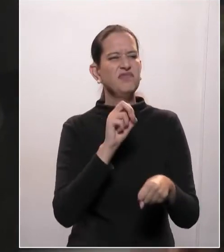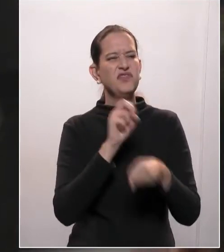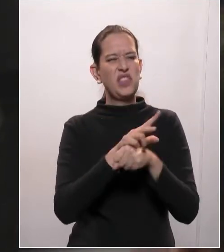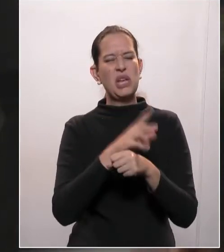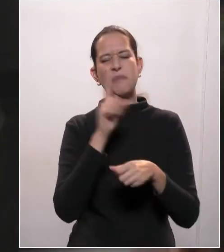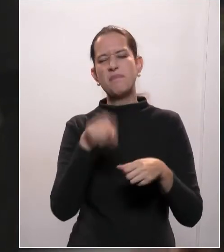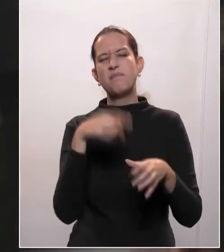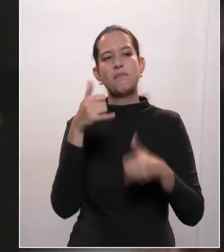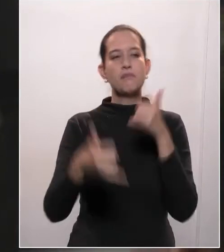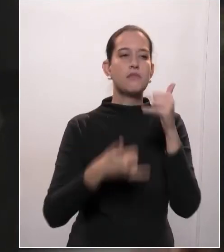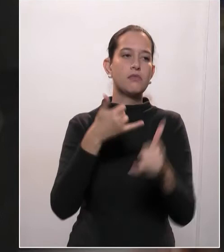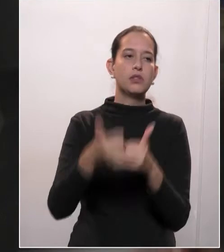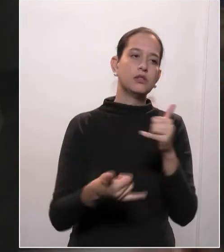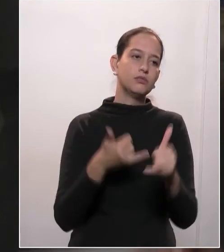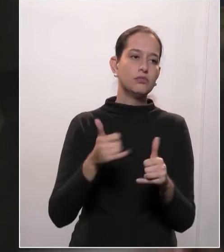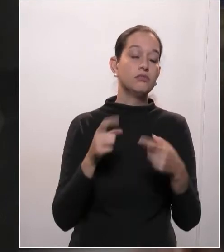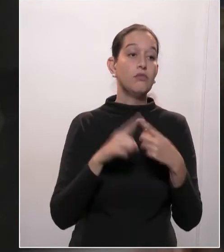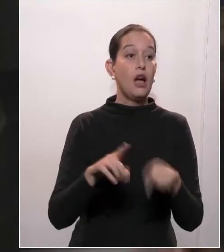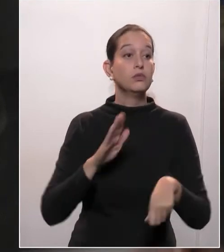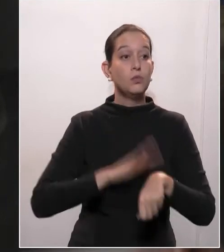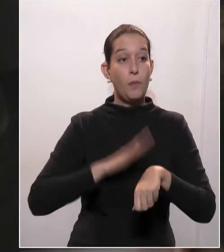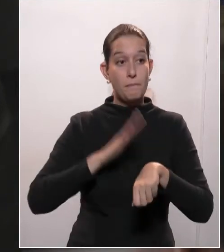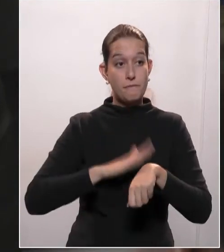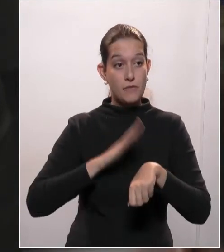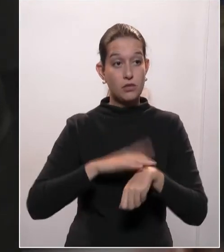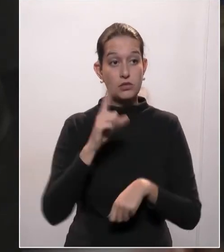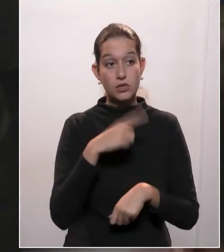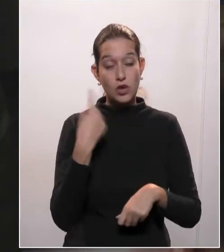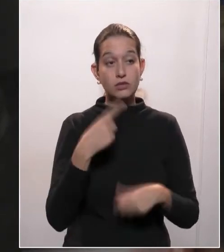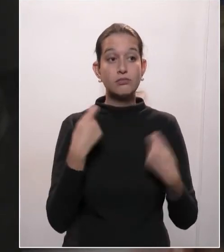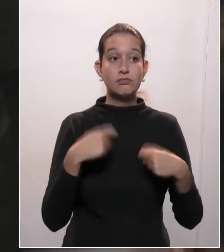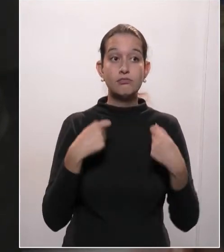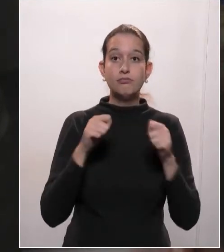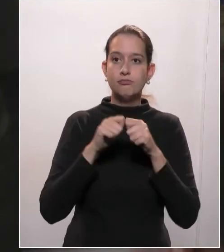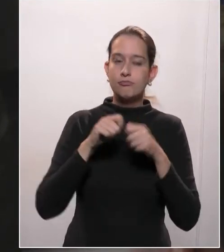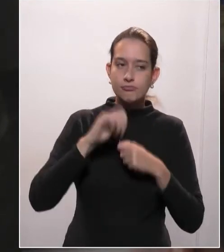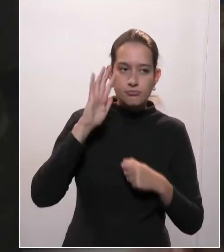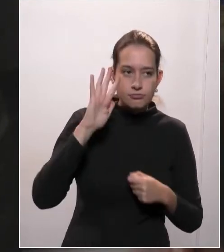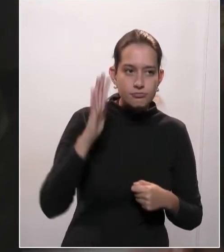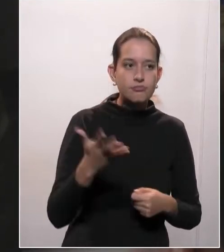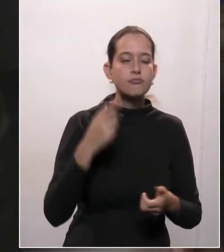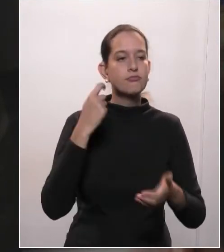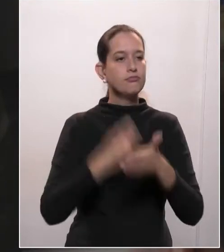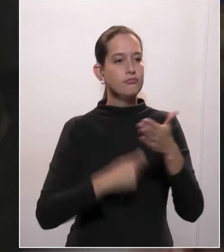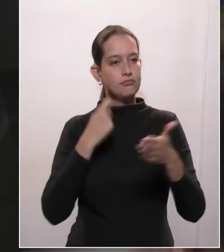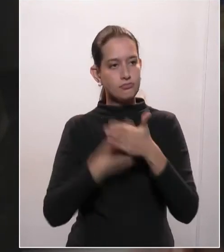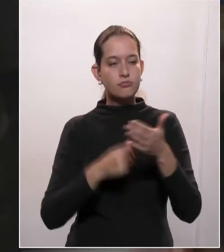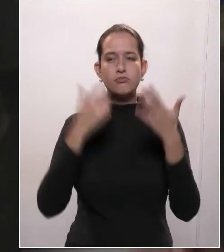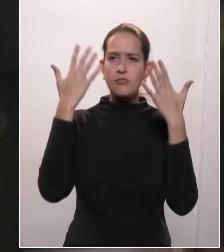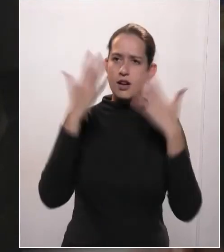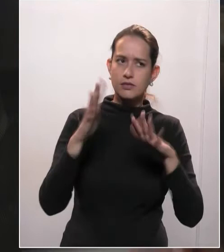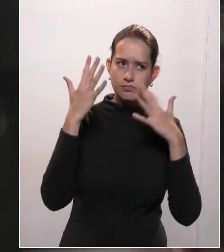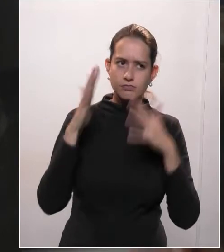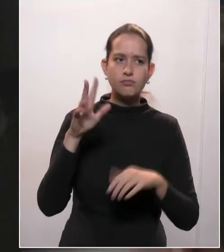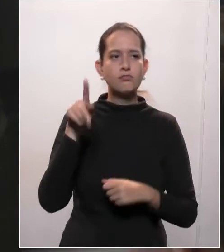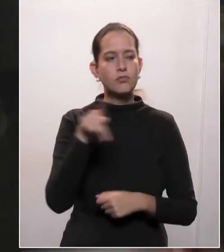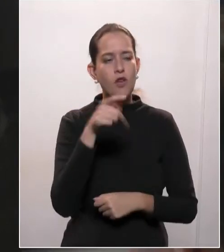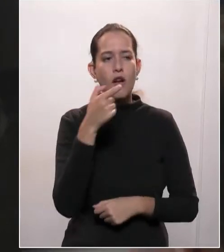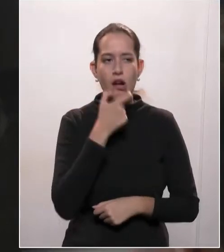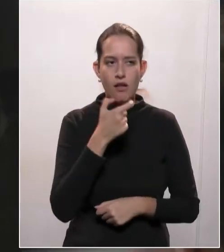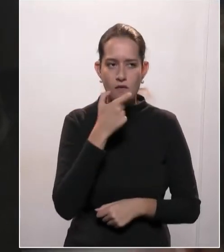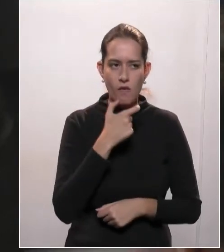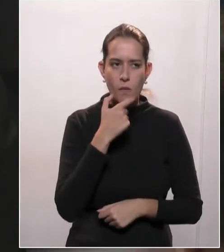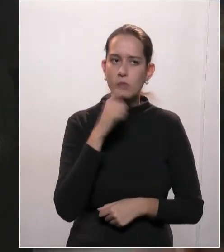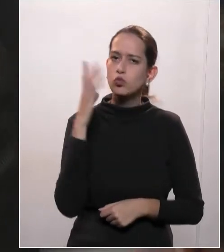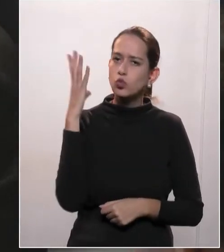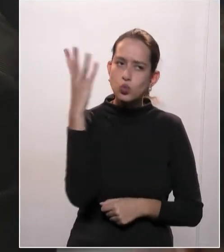tomarmos uma atitude e fazermos a nossa parte, e eu quero então me parabenizar a vossa silência pelo seu pronunciamento e falar que todos nós temos que dar